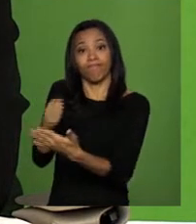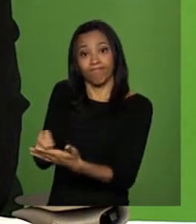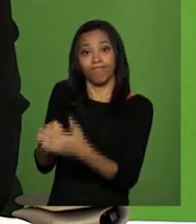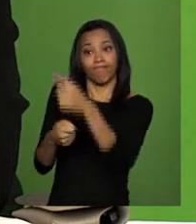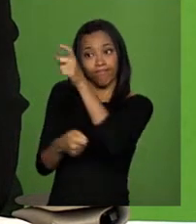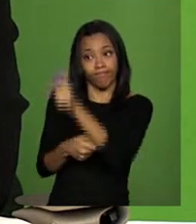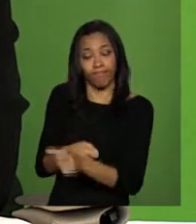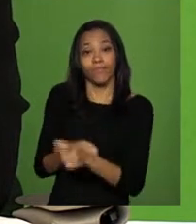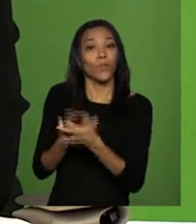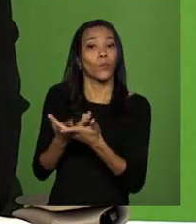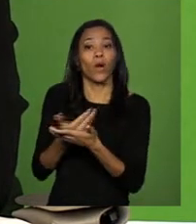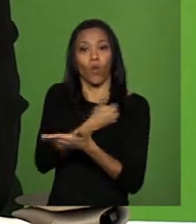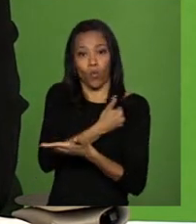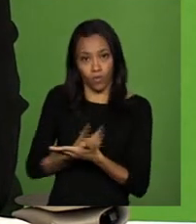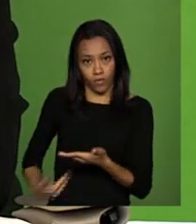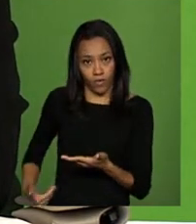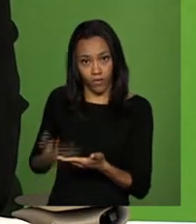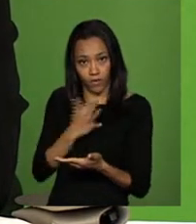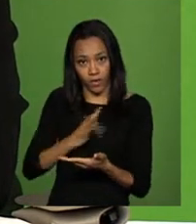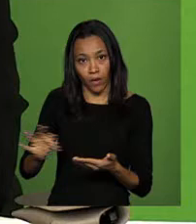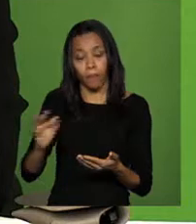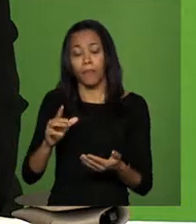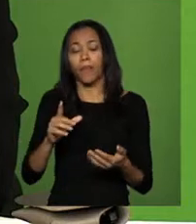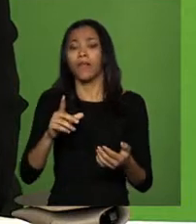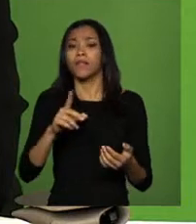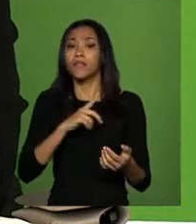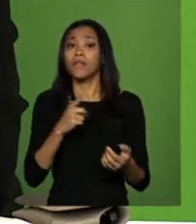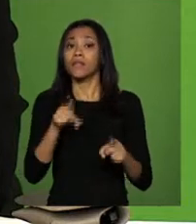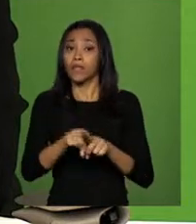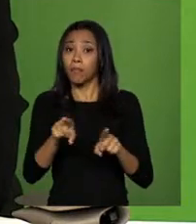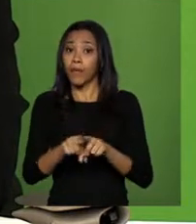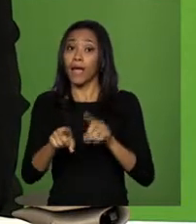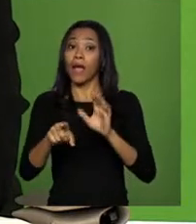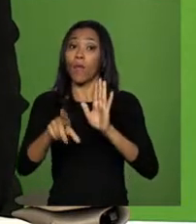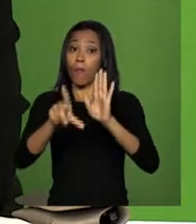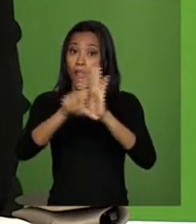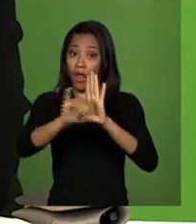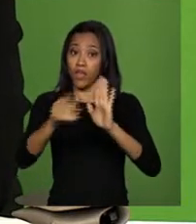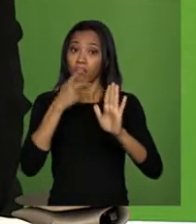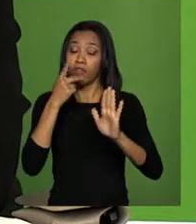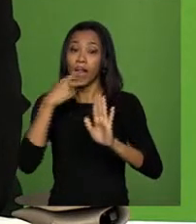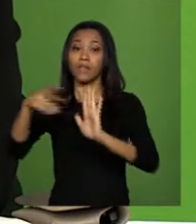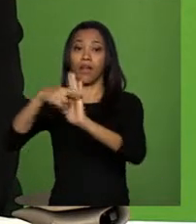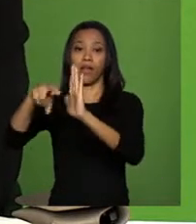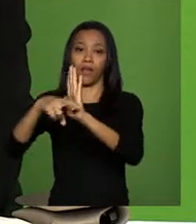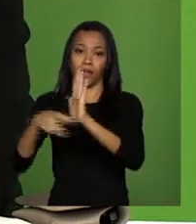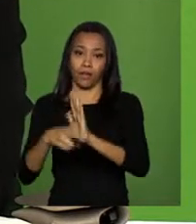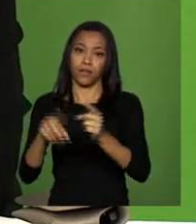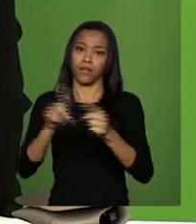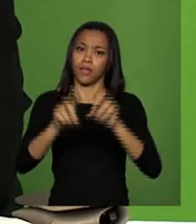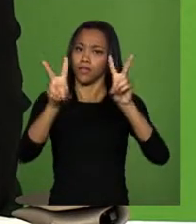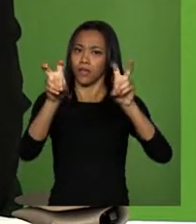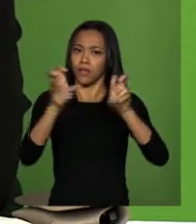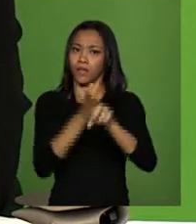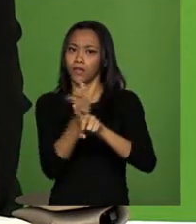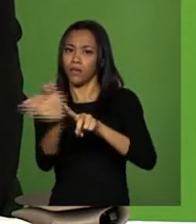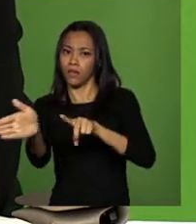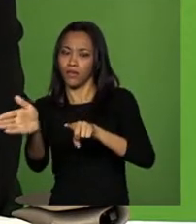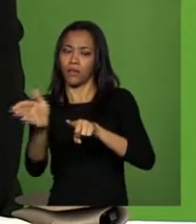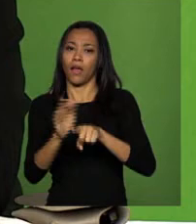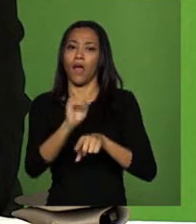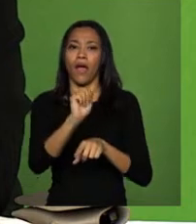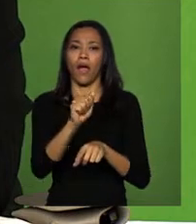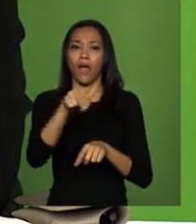Então, um tipo de... Agora, o outro lado da lei é o seguinte. Nós estamos favorecendo a regularização. A anistia tem dois lados. Tem isso que o cara, que foi chamado de